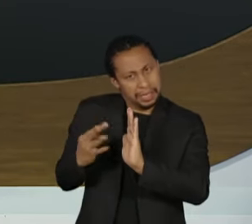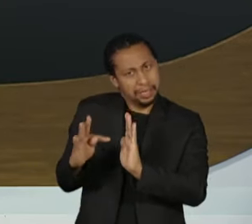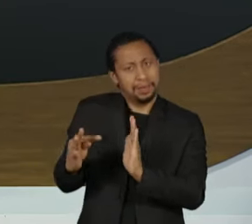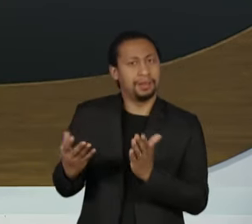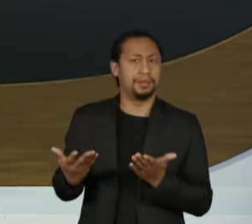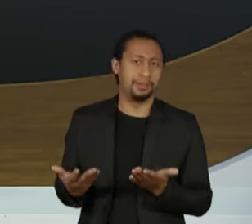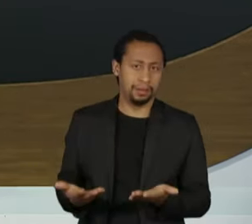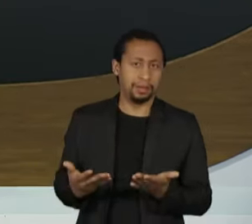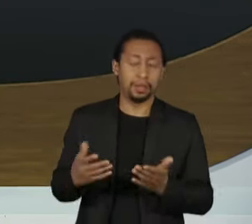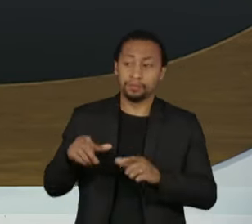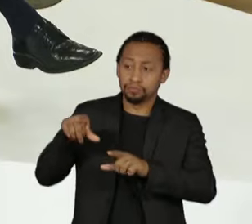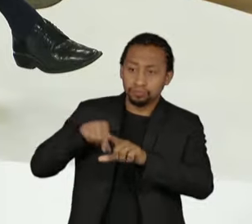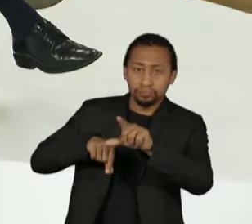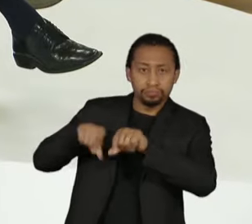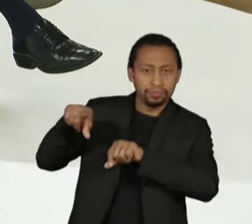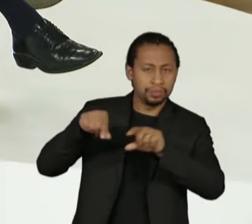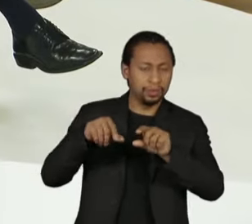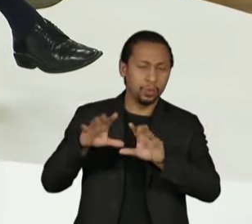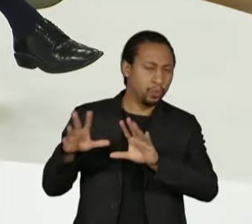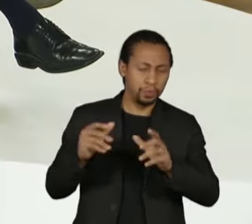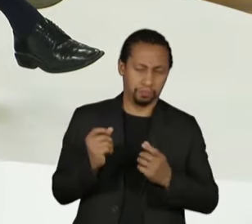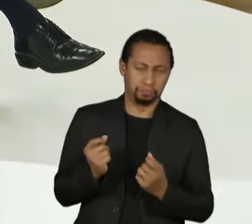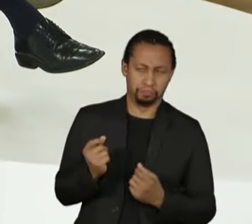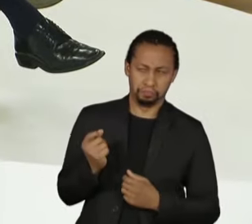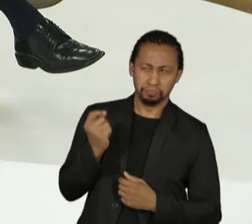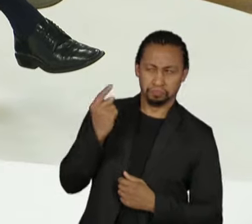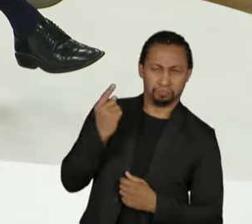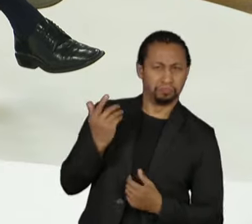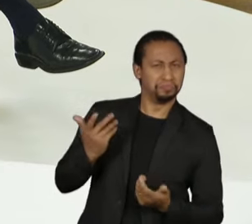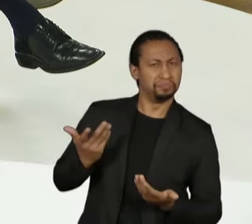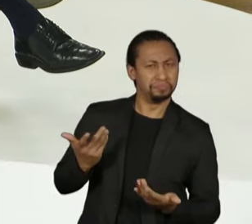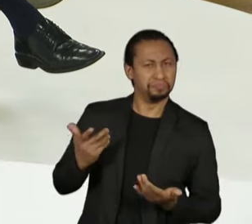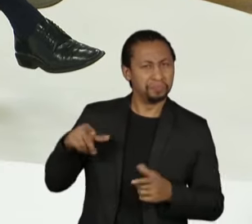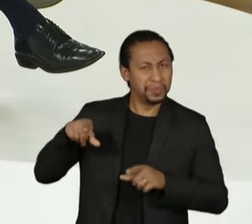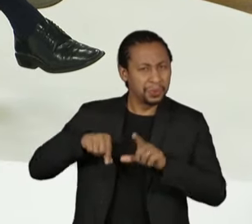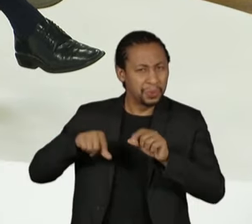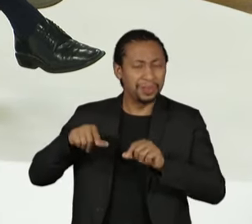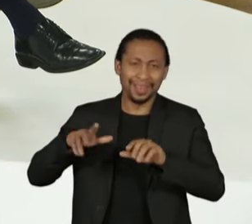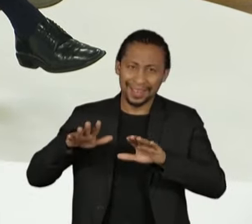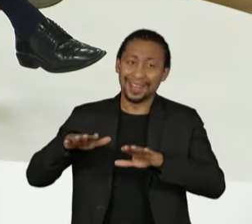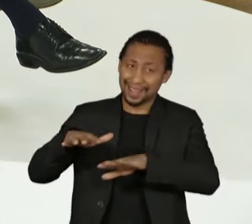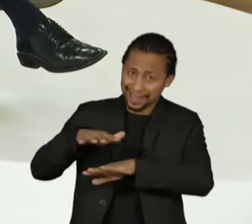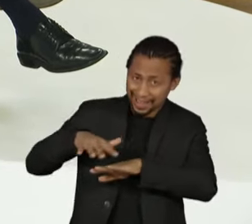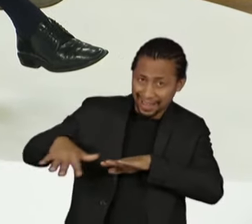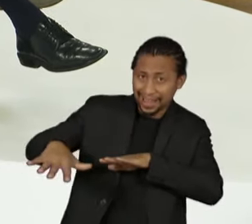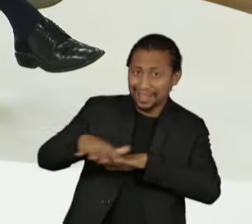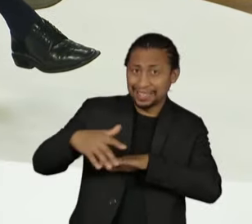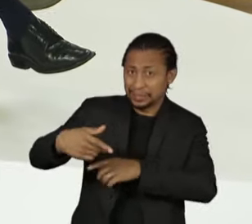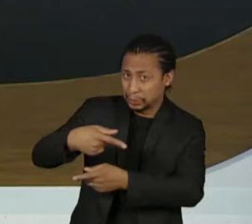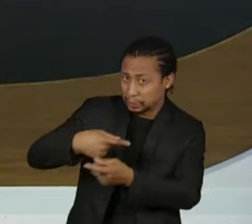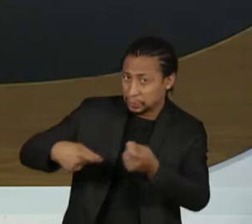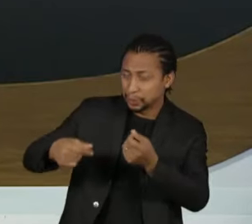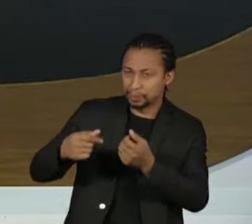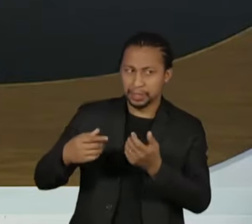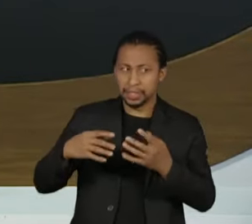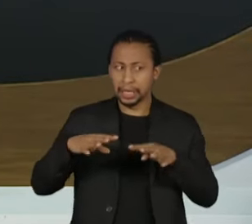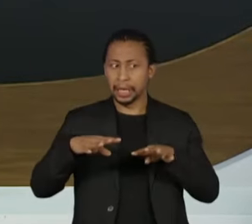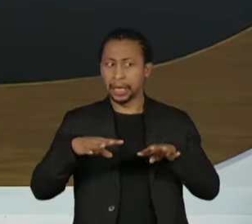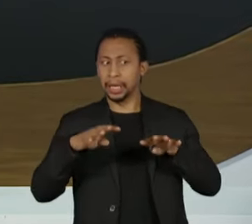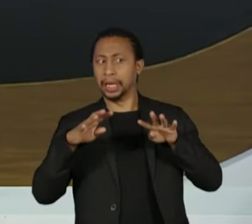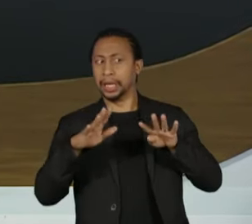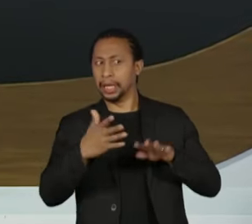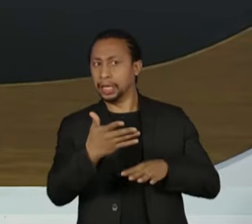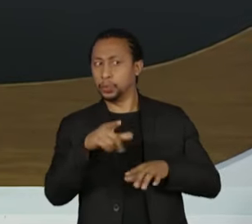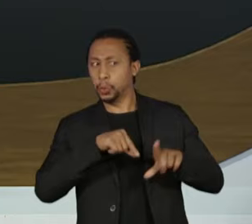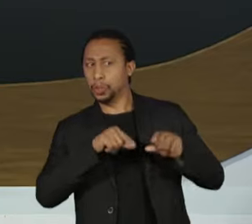foi um fator de estranhamento dos analistas, do próprio mercado, do setor produtivo. Em que medida este